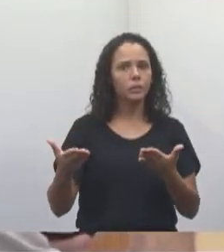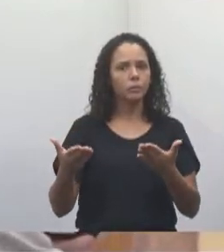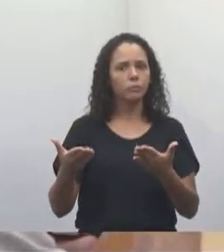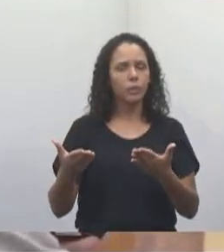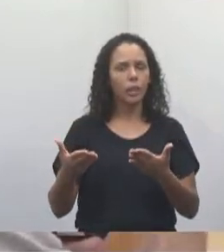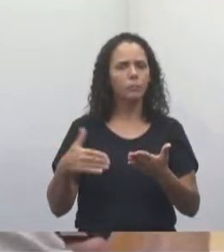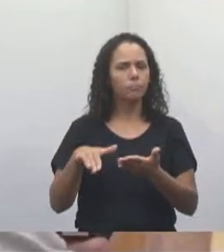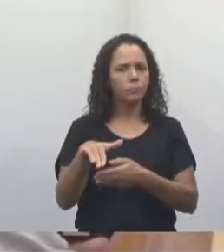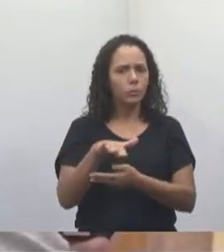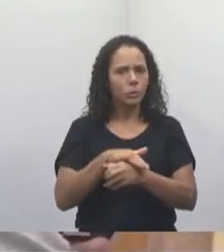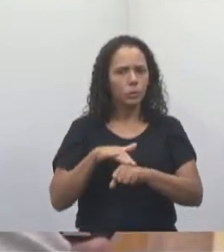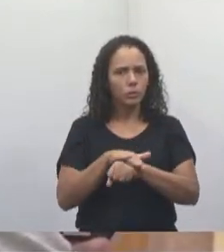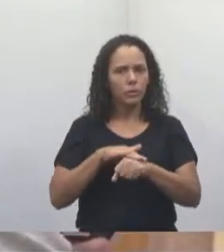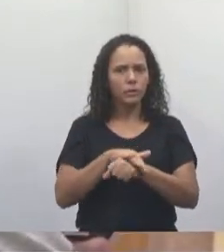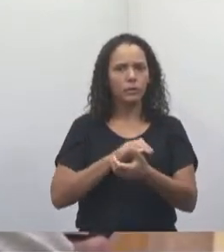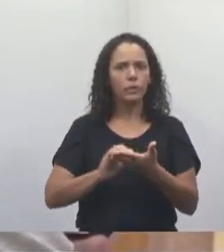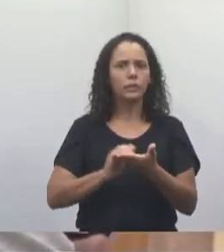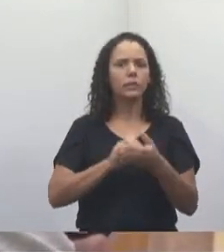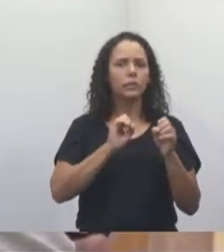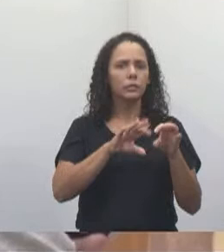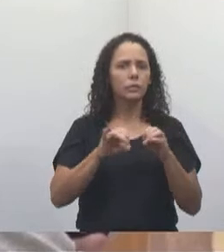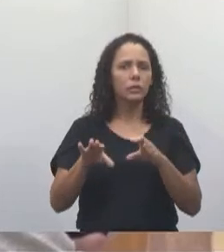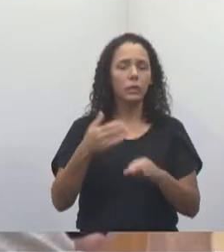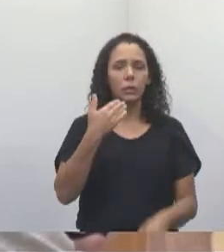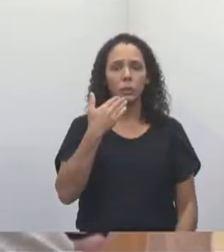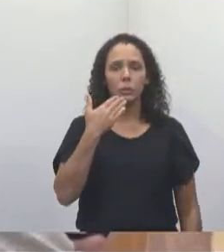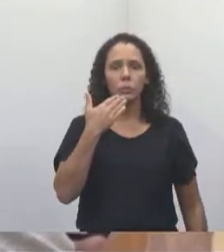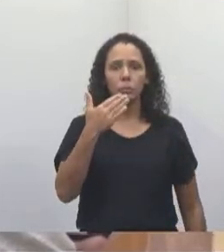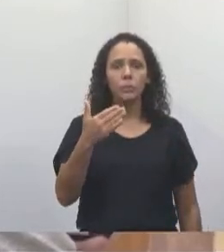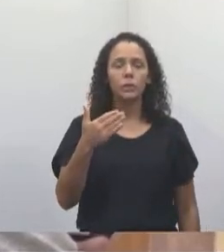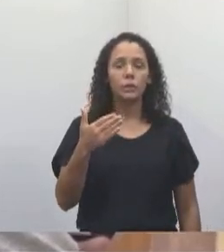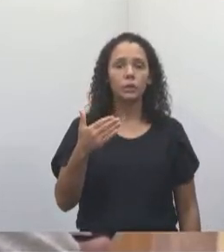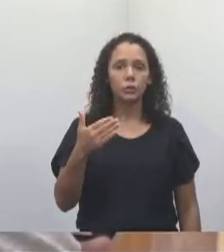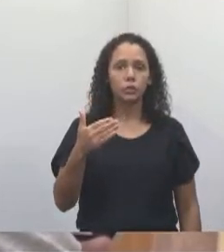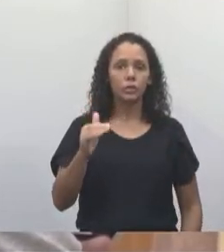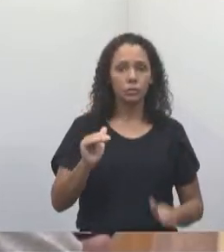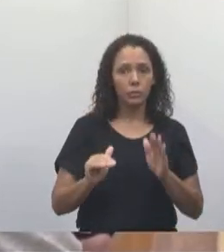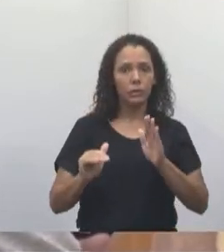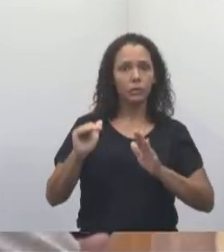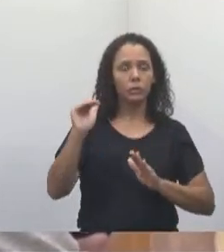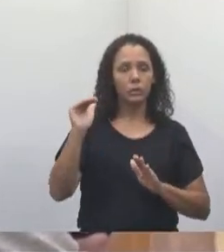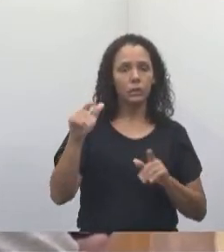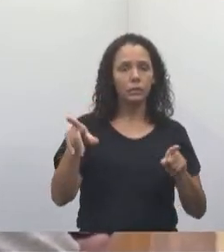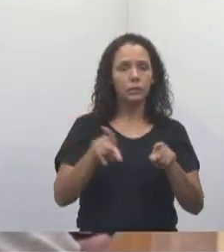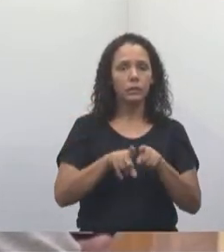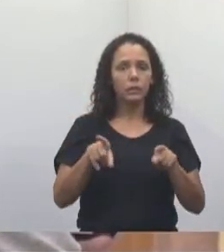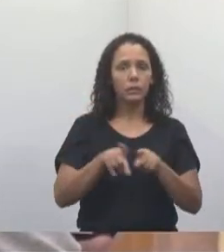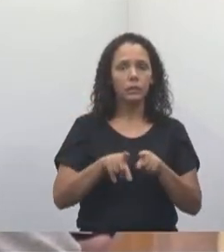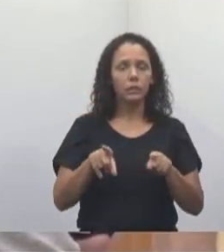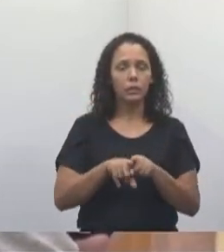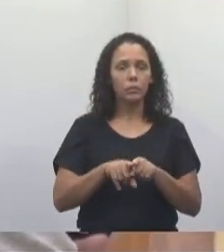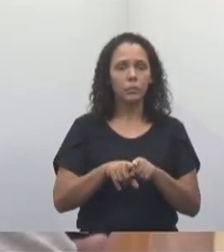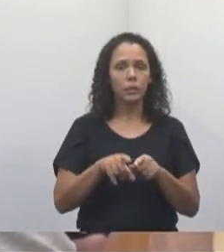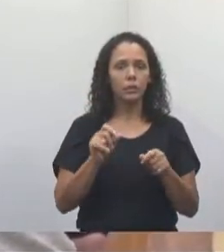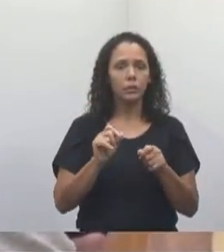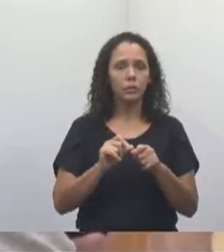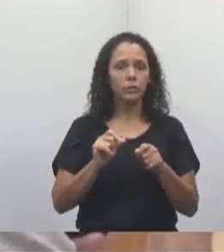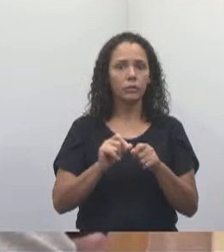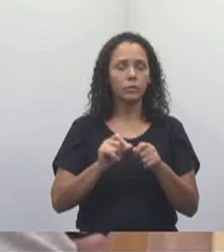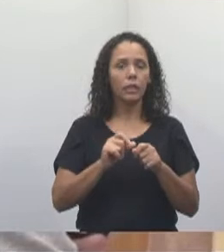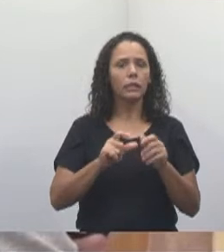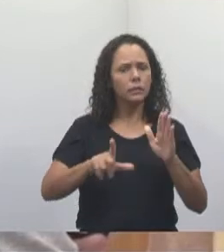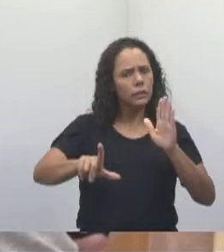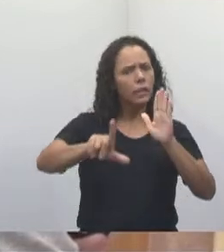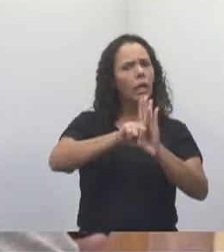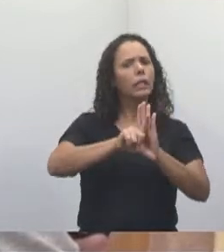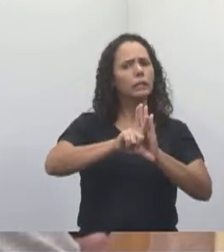assunto com a Secretaria de Educação, nós vamos pedir às autoridades competentes que também façam o que deve ser feito